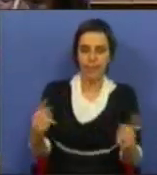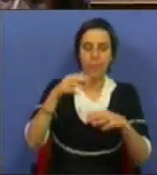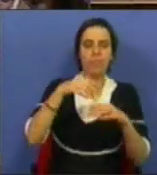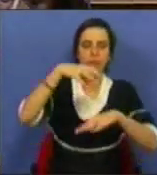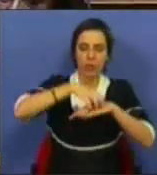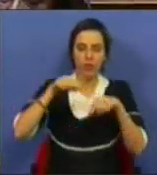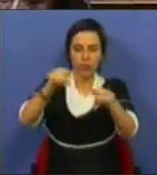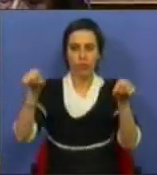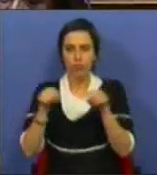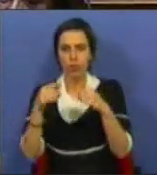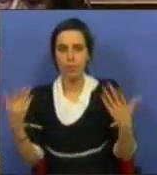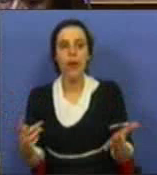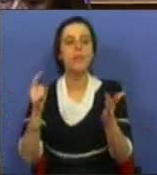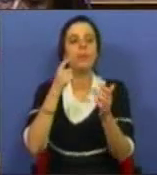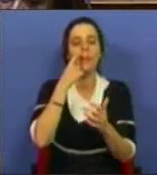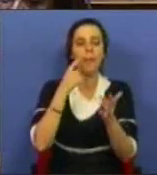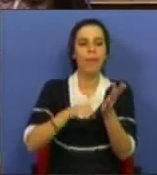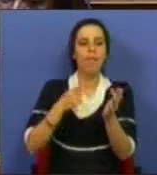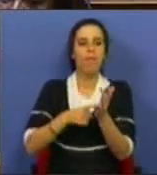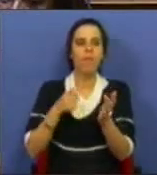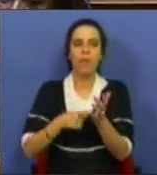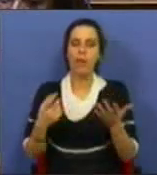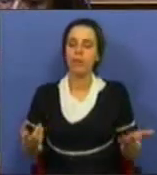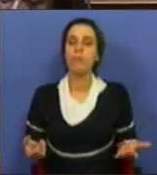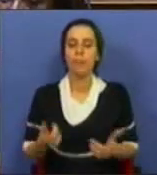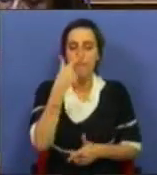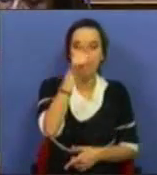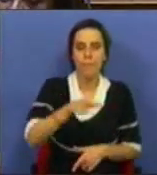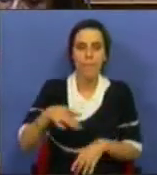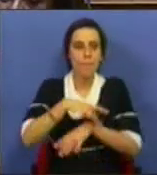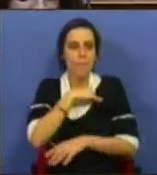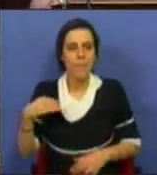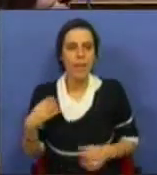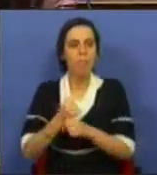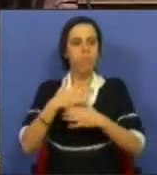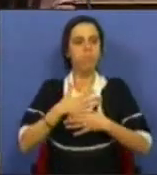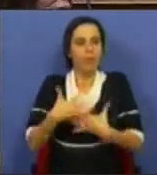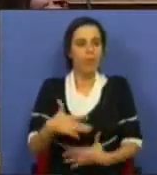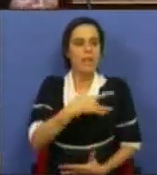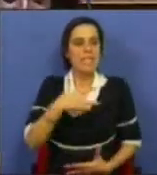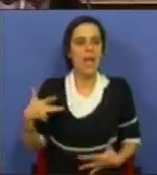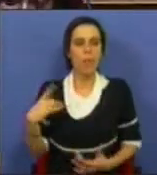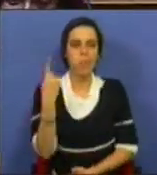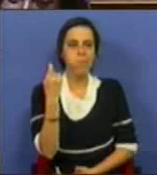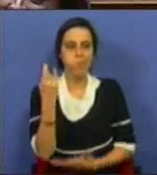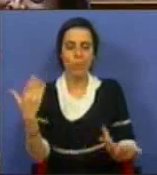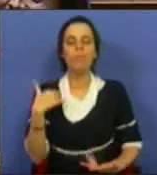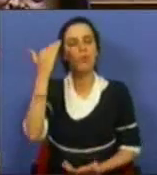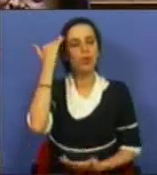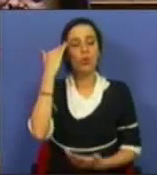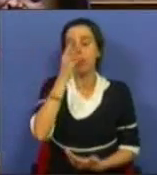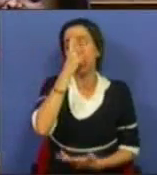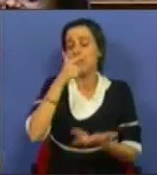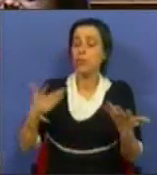e instalações, carência em termos de recursos humanos, de profissionais de saúde. Eu julgo que